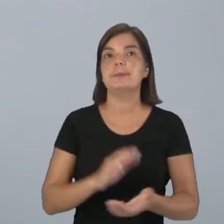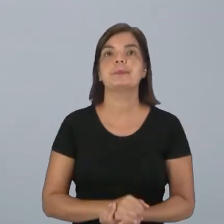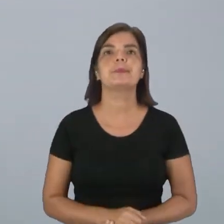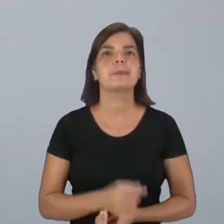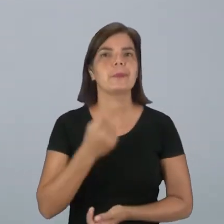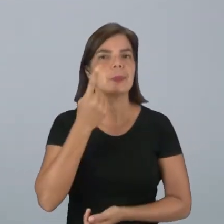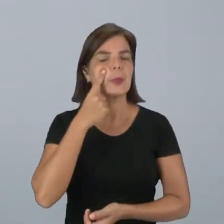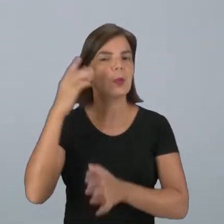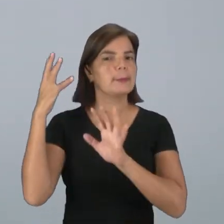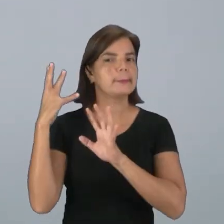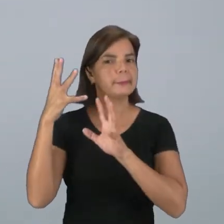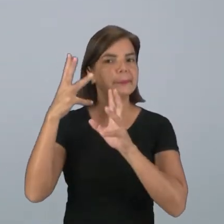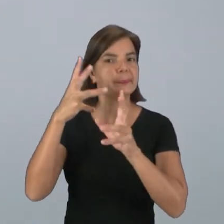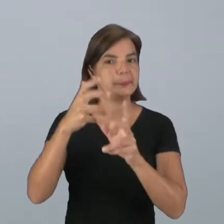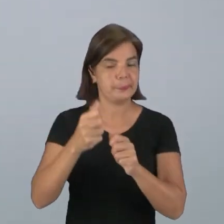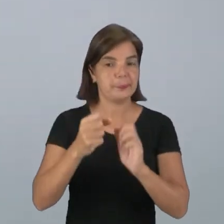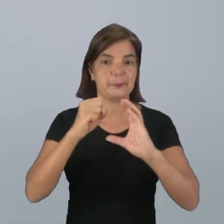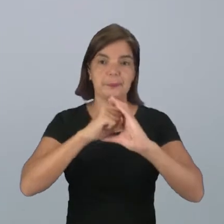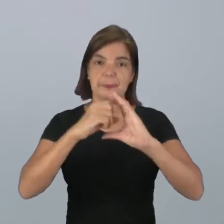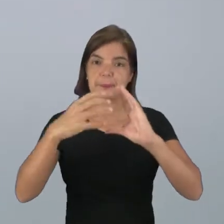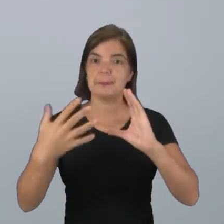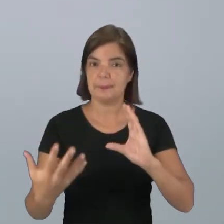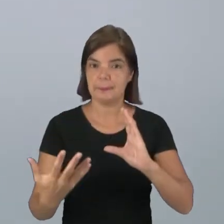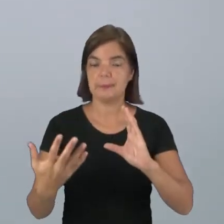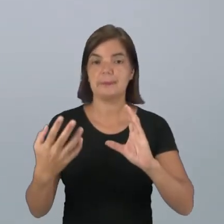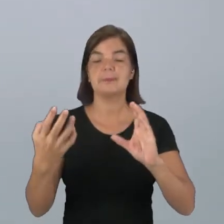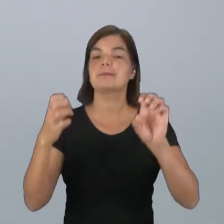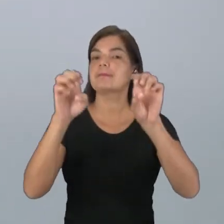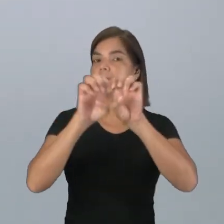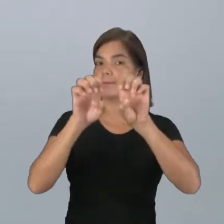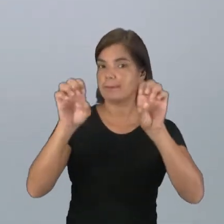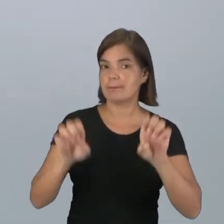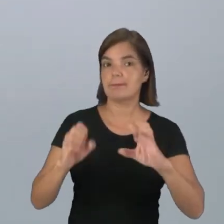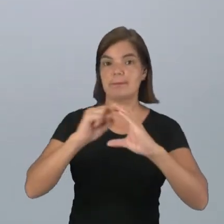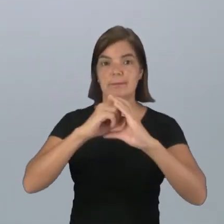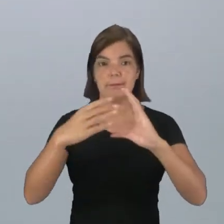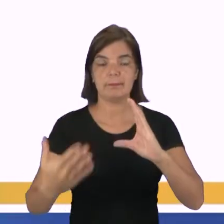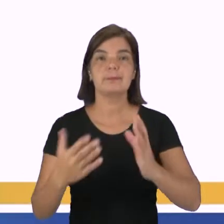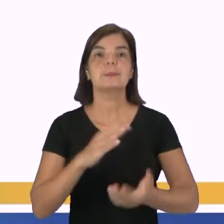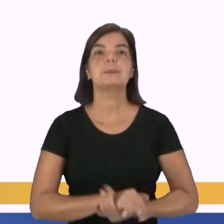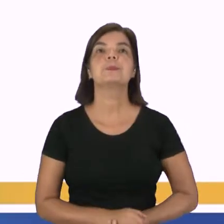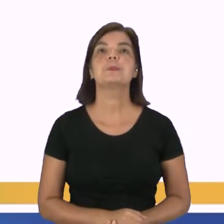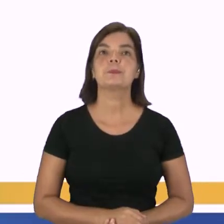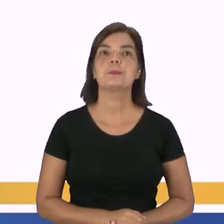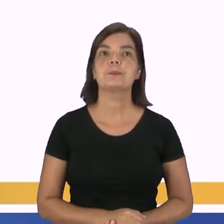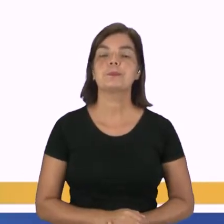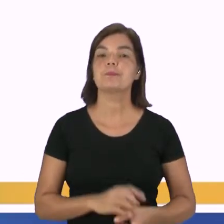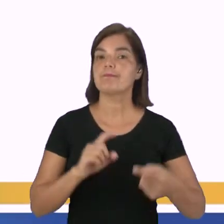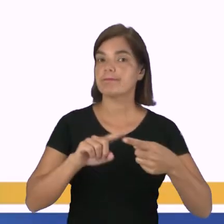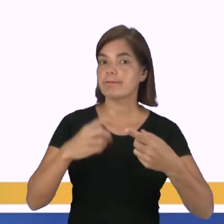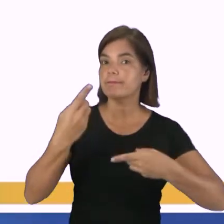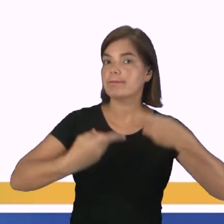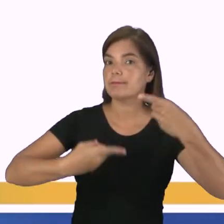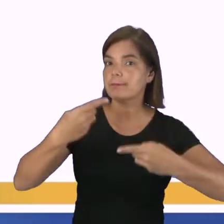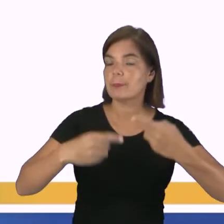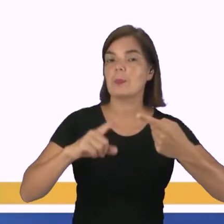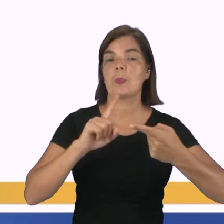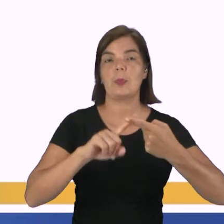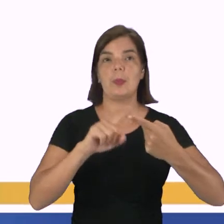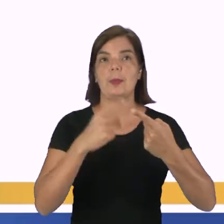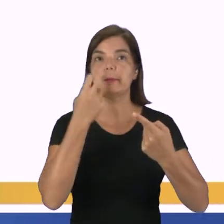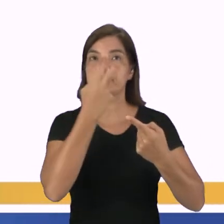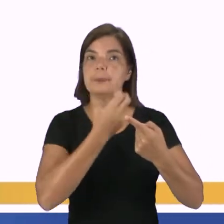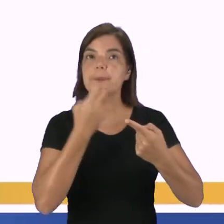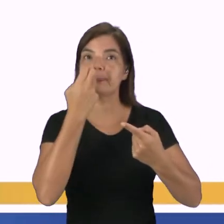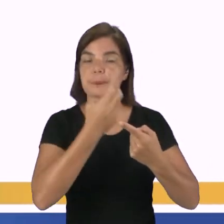Então, vamos recapitular as características do gênero debate. Observem, o debate é um gênero